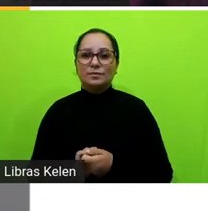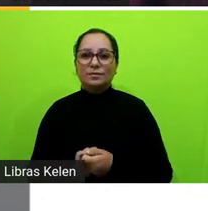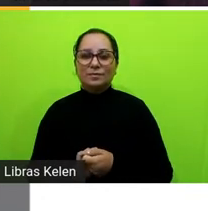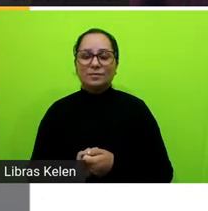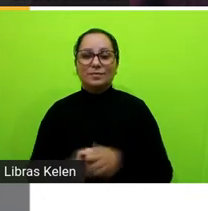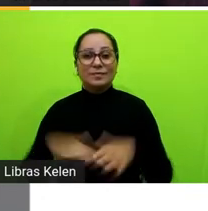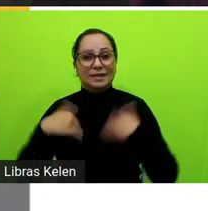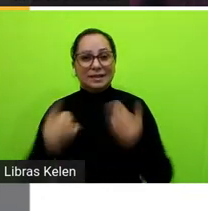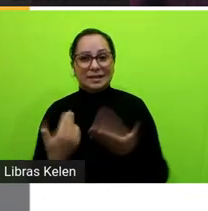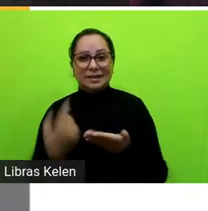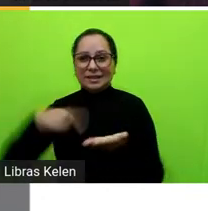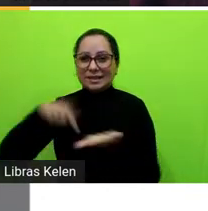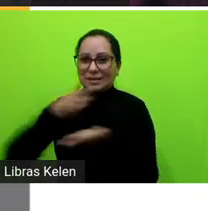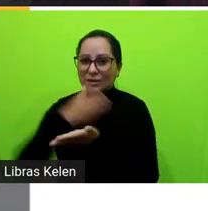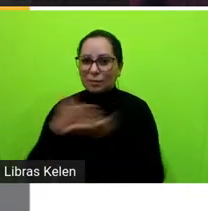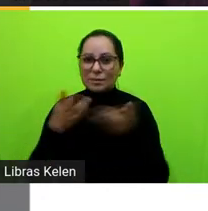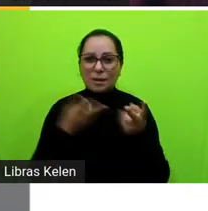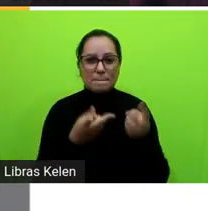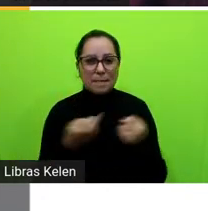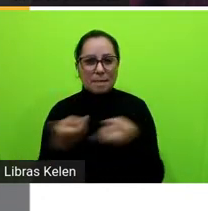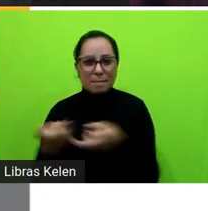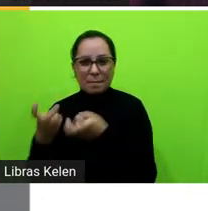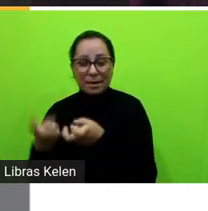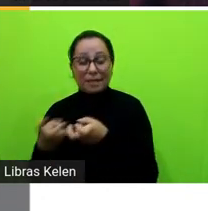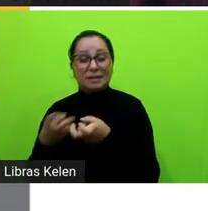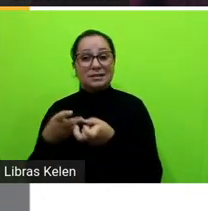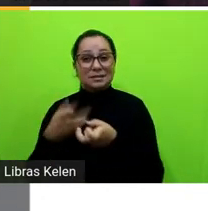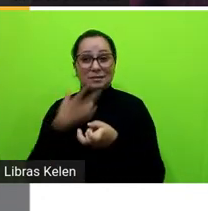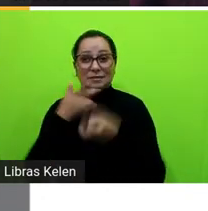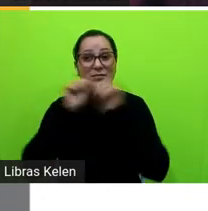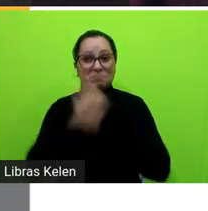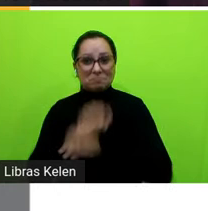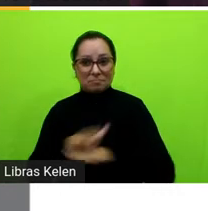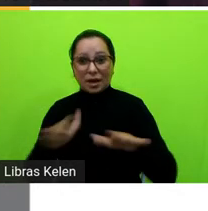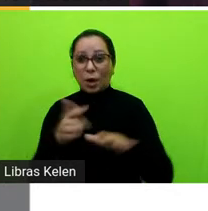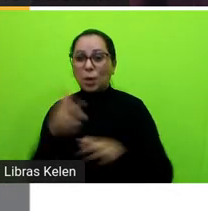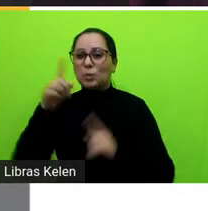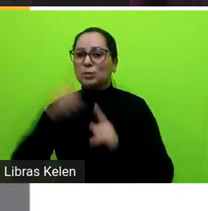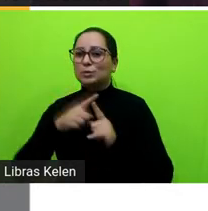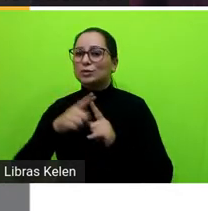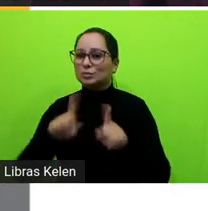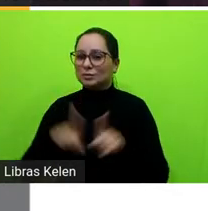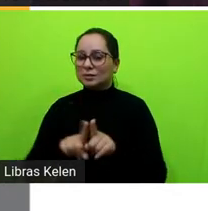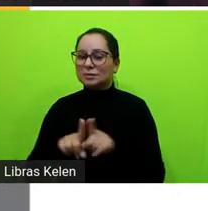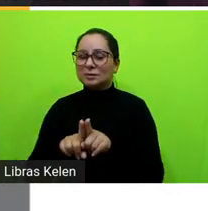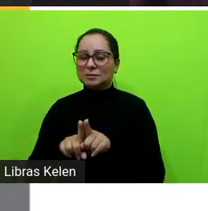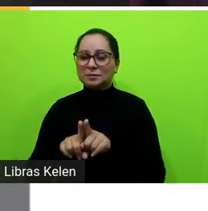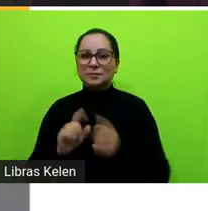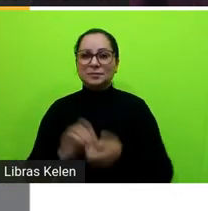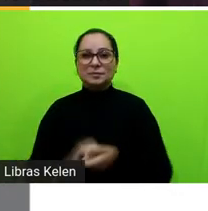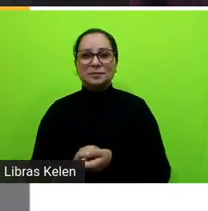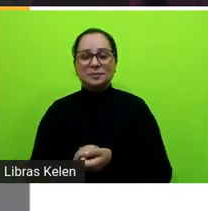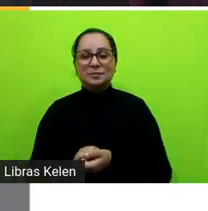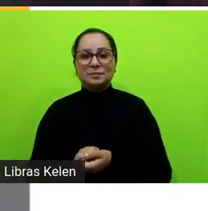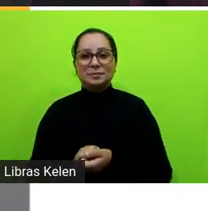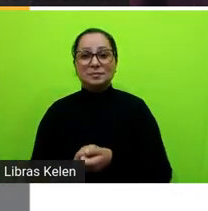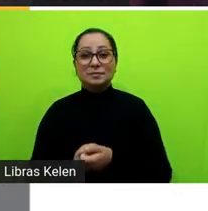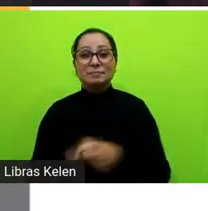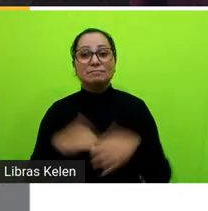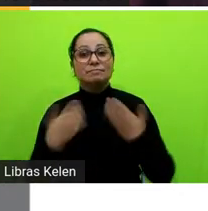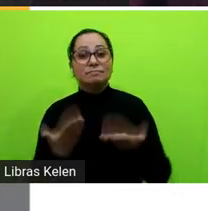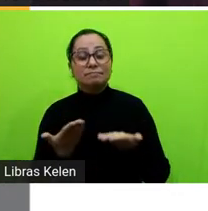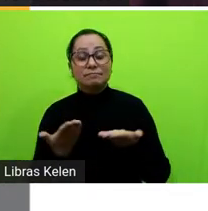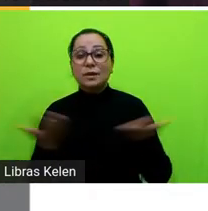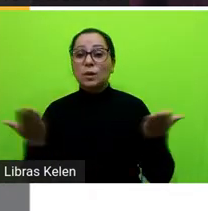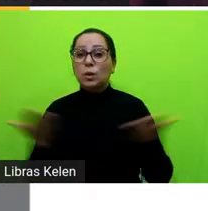começa a ver se popularizar em outros suportes também né a questão aqui que importa pra